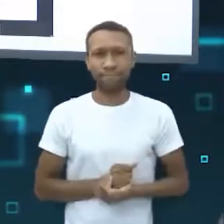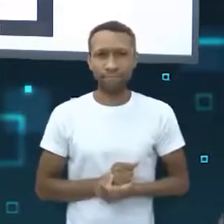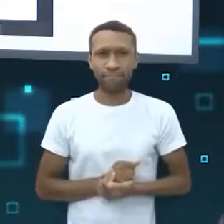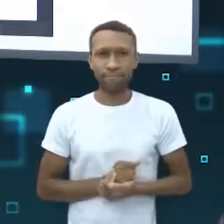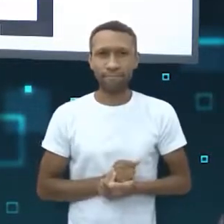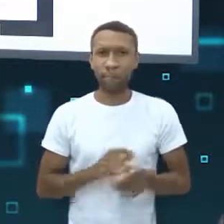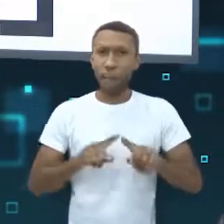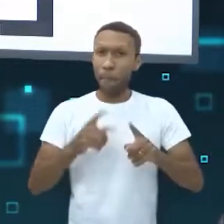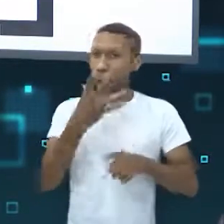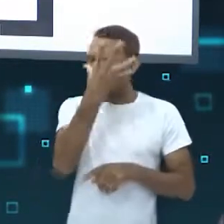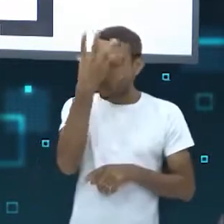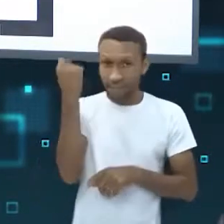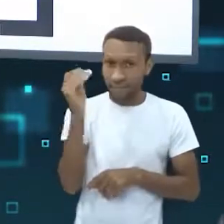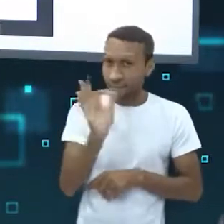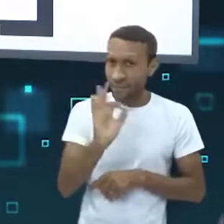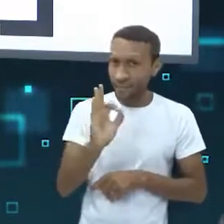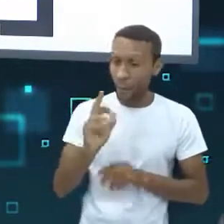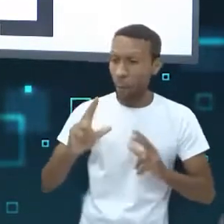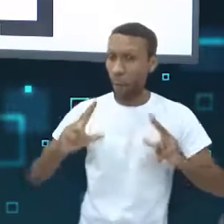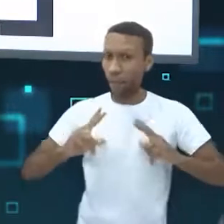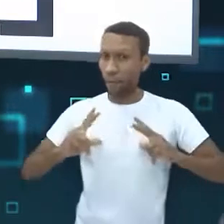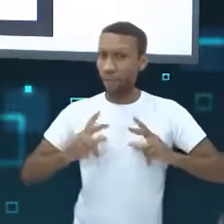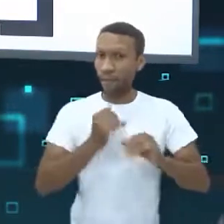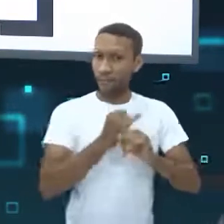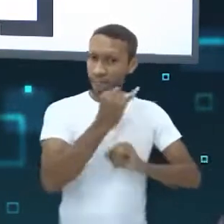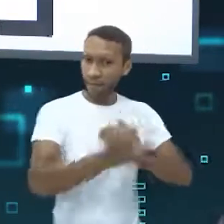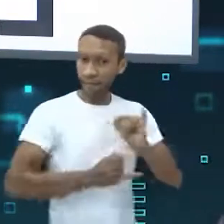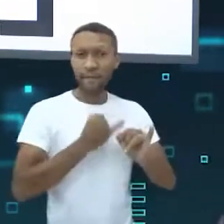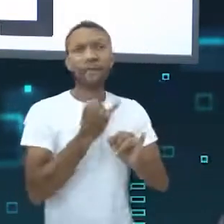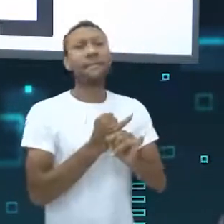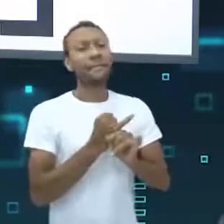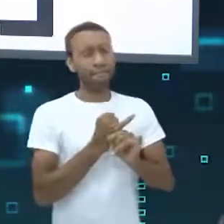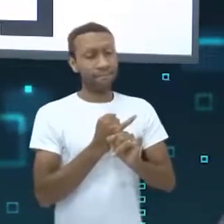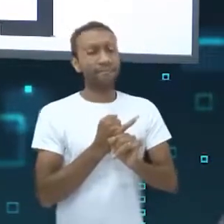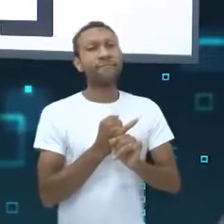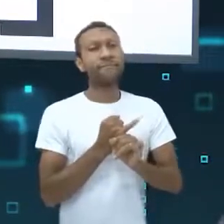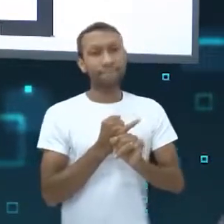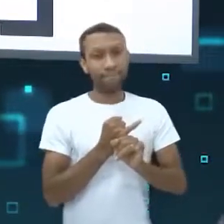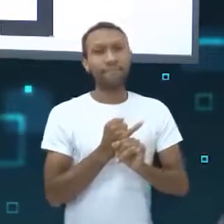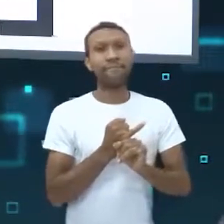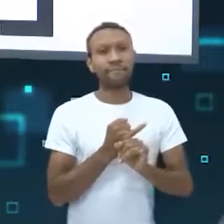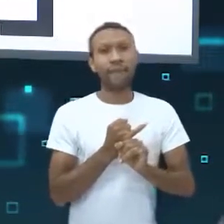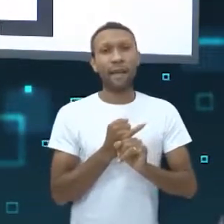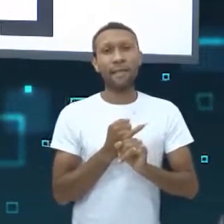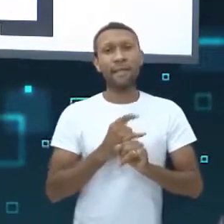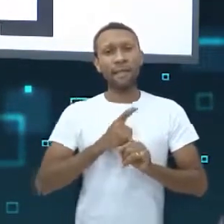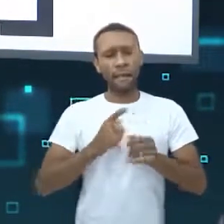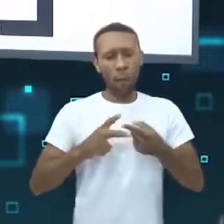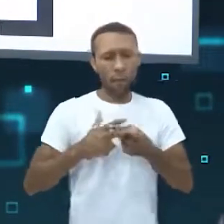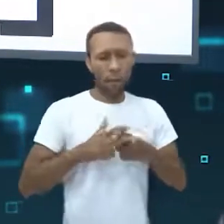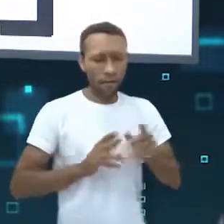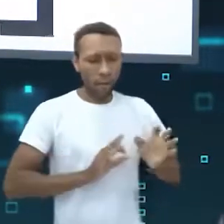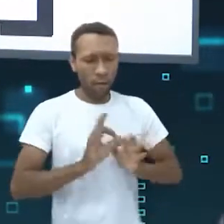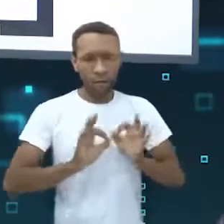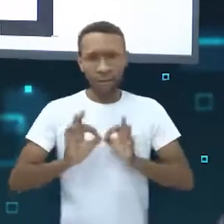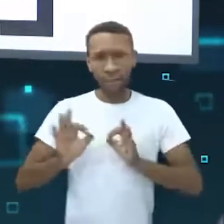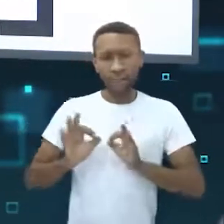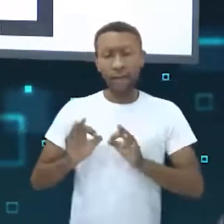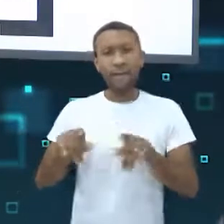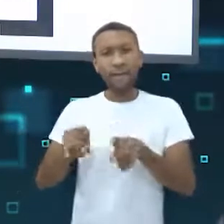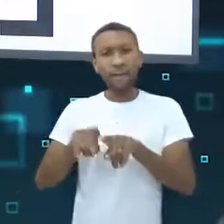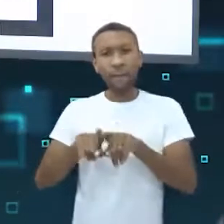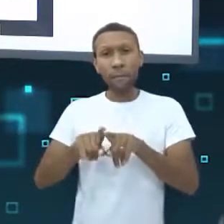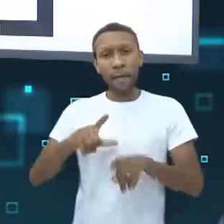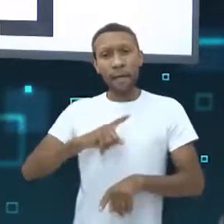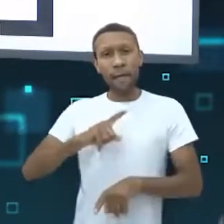Mas não esqueça, privacidade online é o resultado de configurações. Mas também